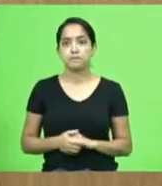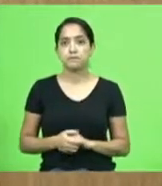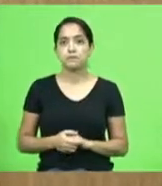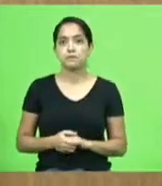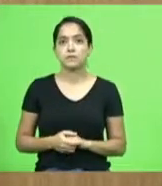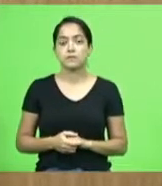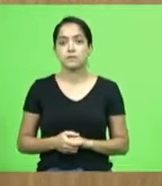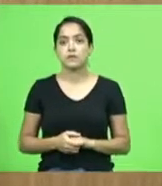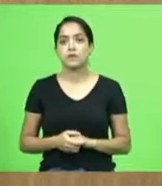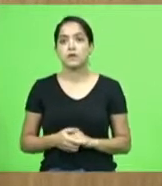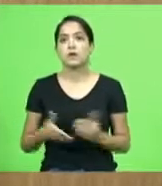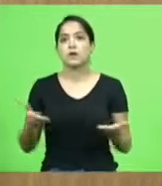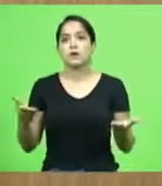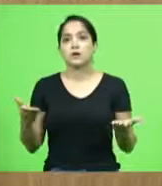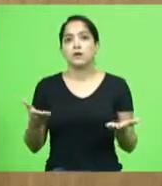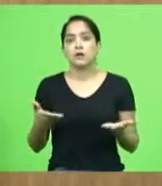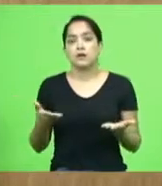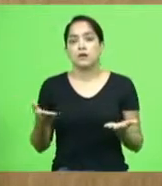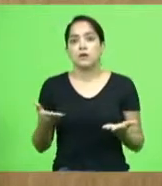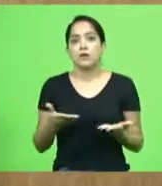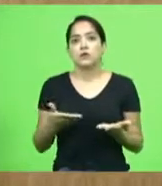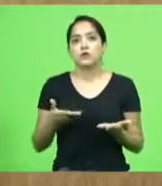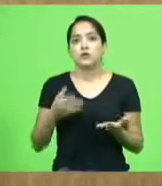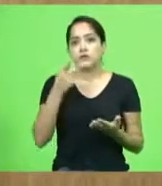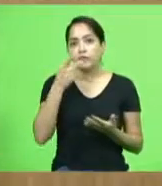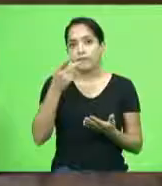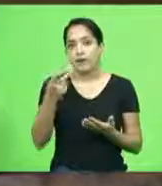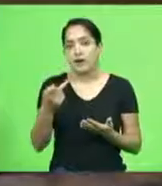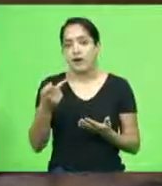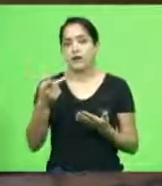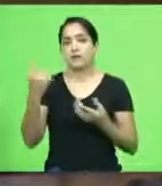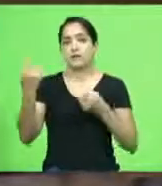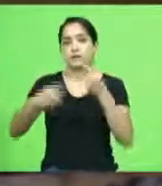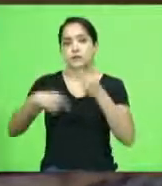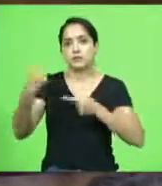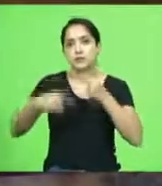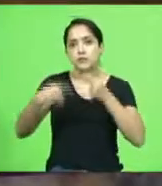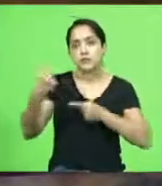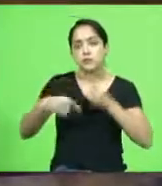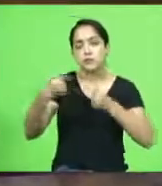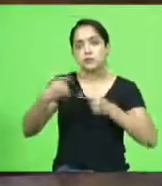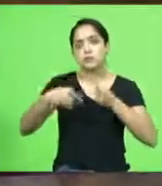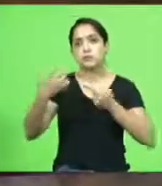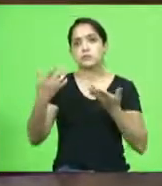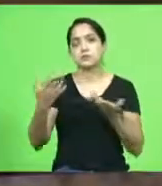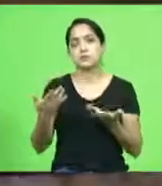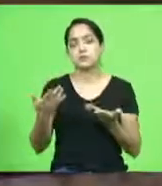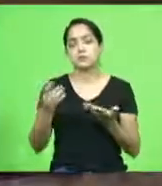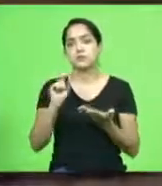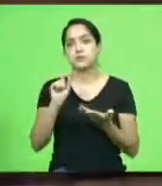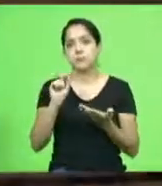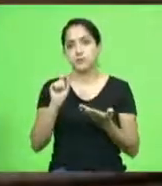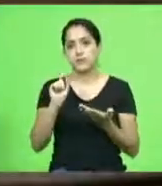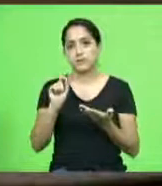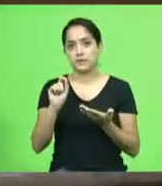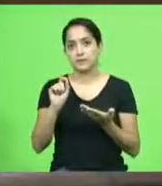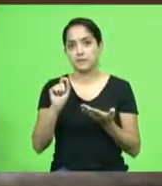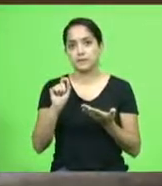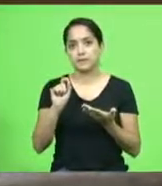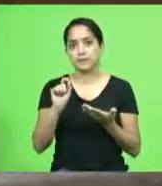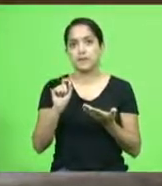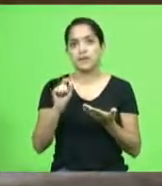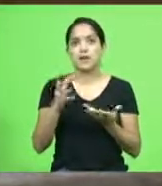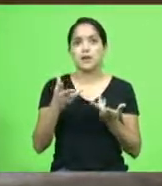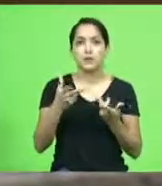hoje muito muito se fala muito se discute muito se debate sobre a qualidade